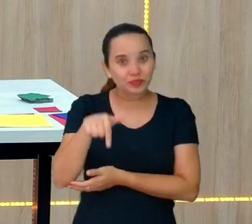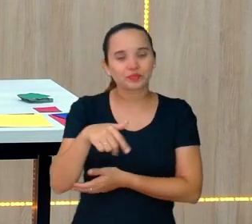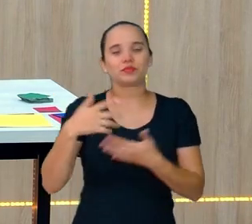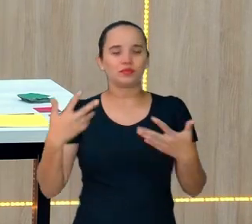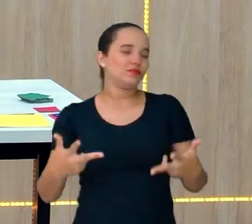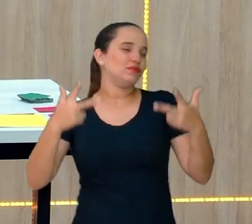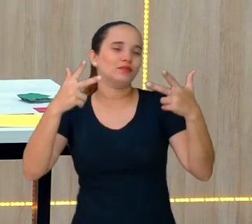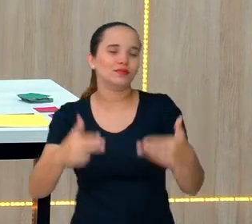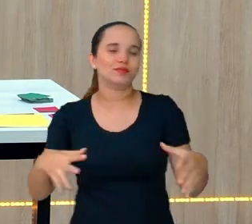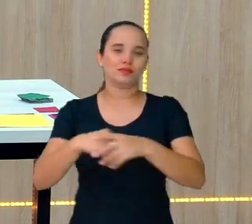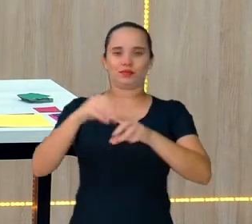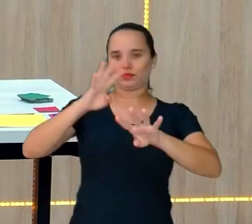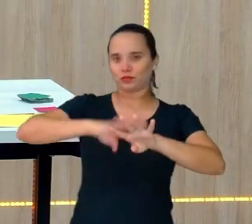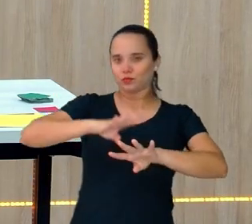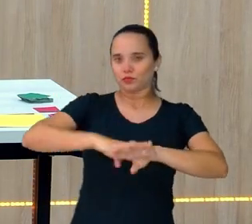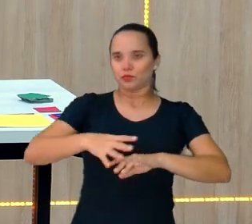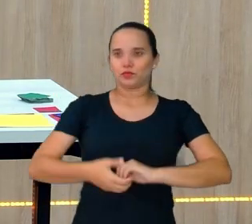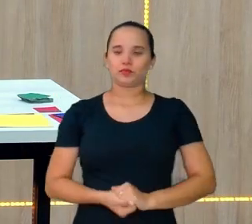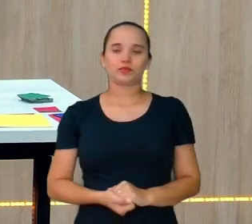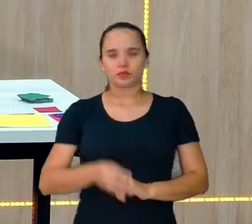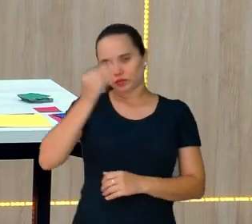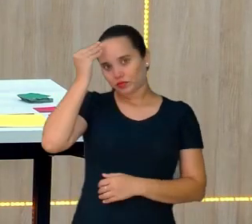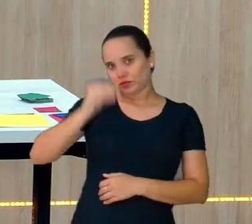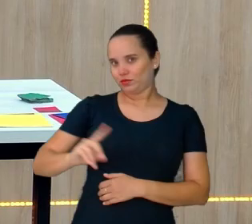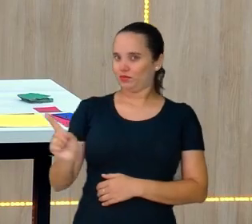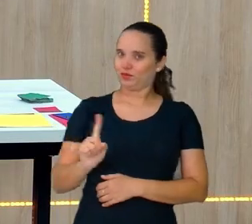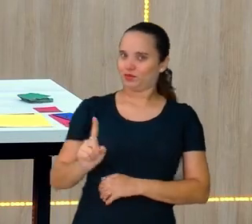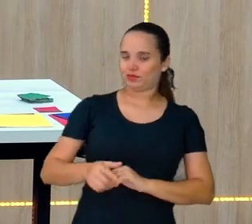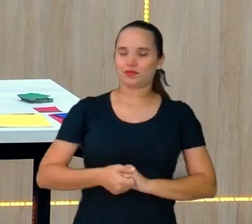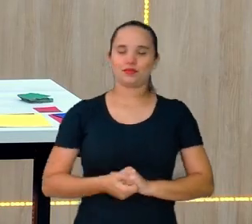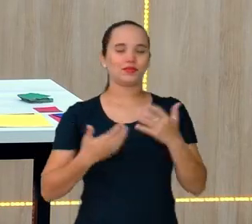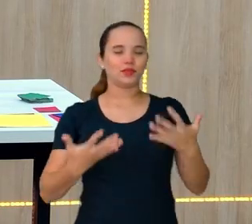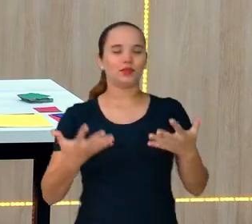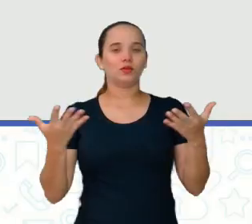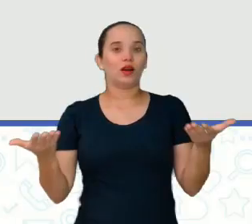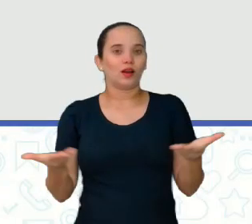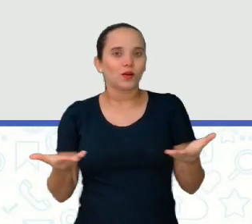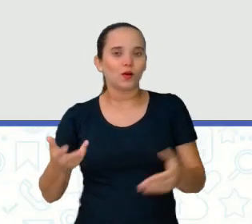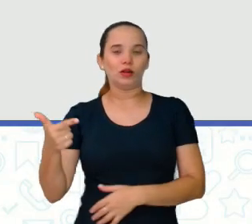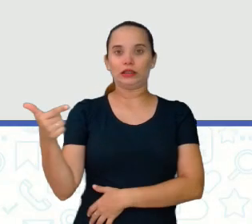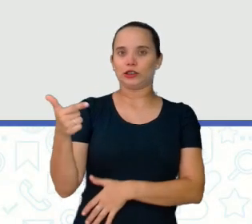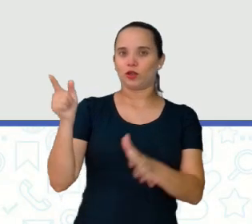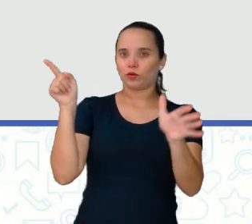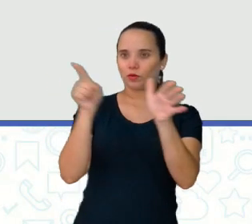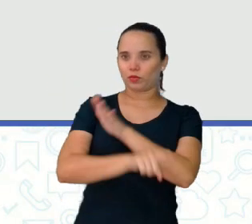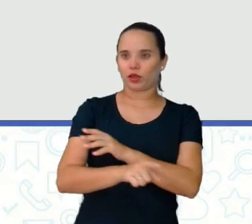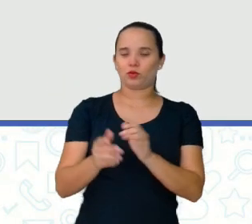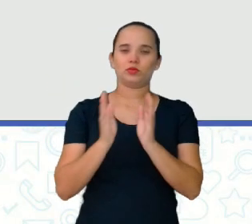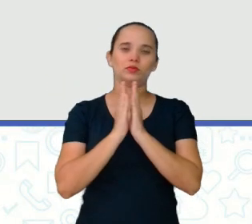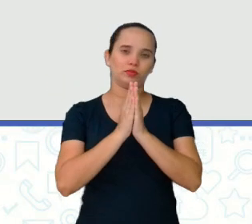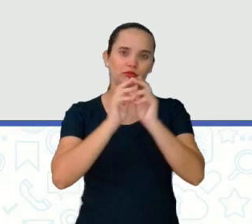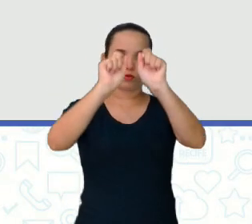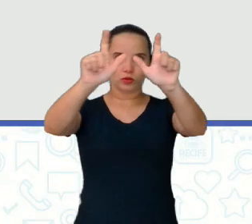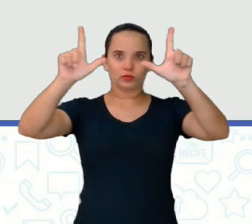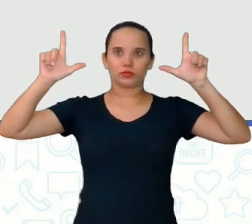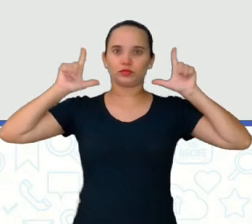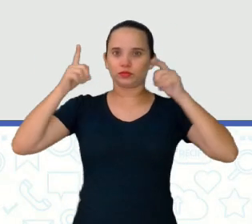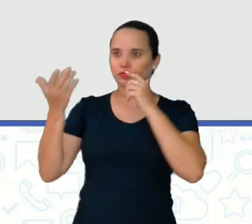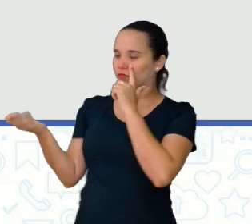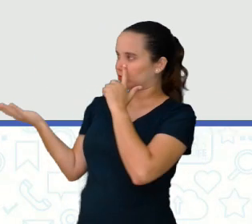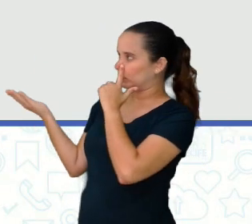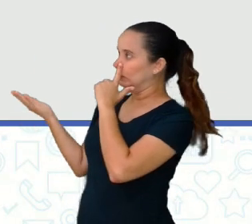Não pode desistir. Bom, mas vamos para a segunda questão. Dá um zoom aí para eles lerem a segunda questão.